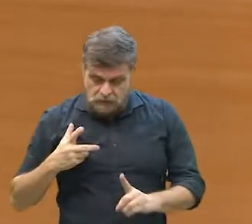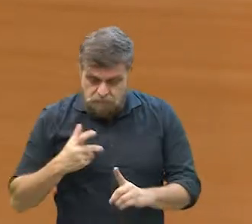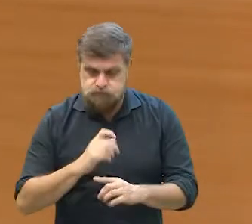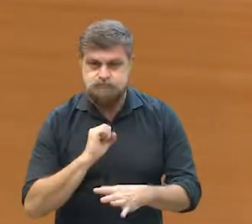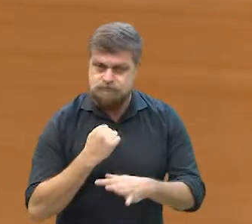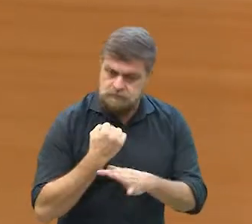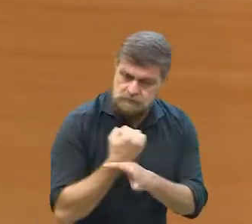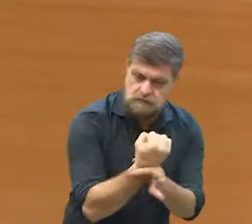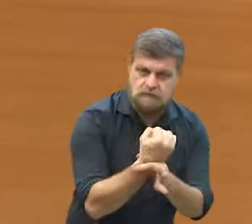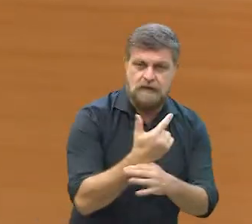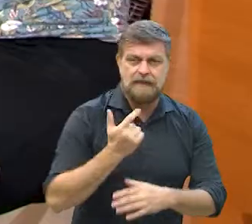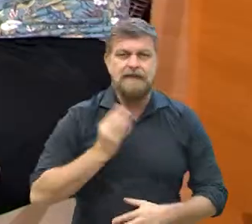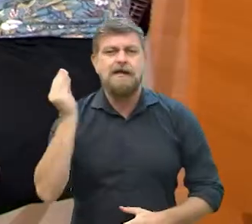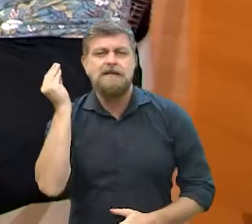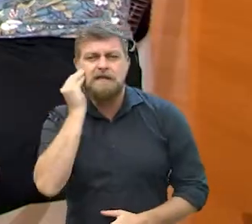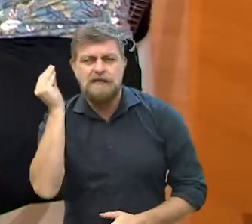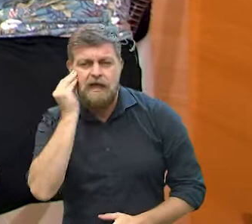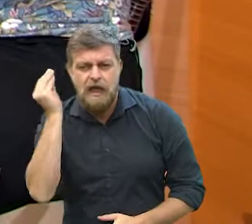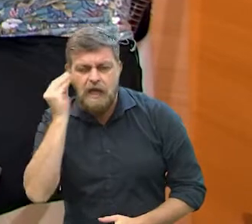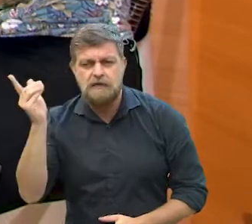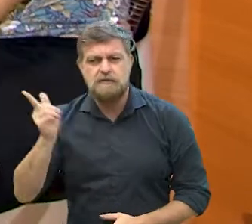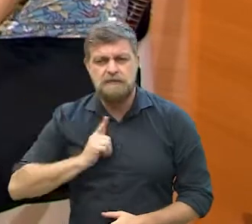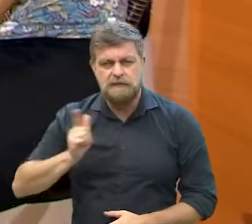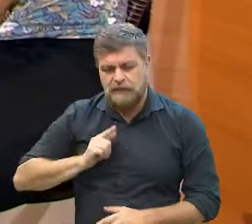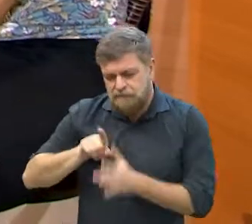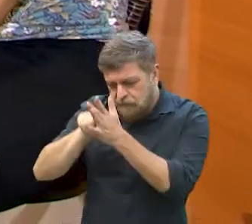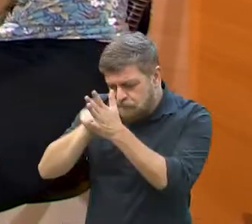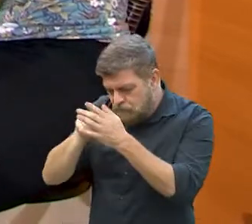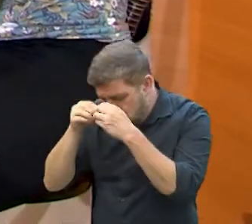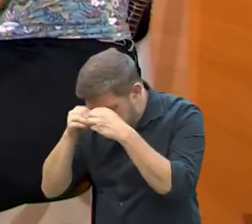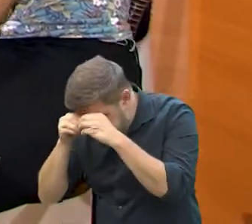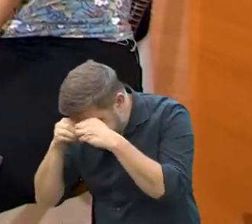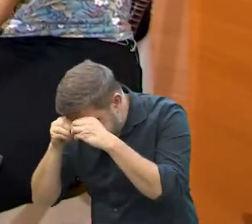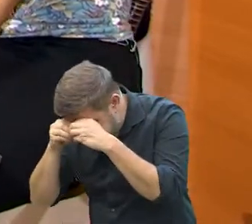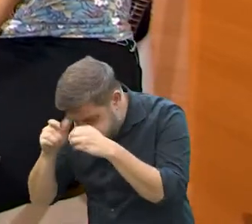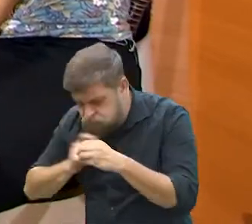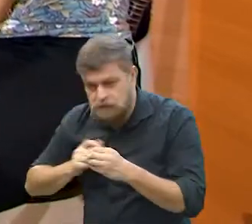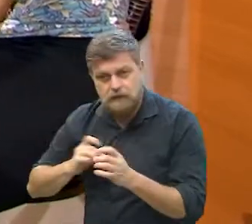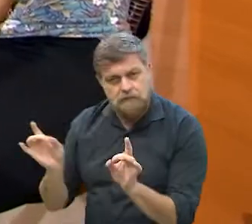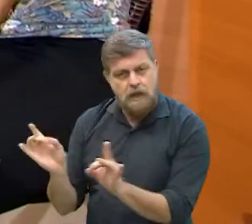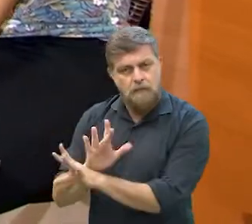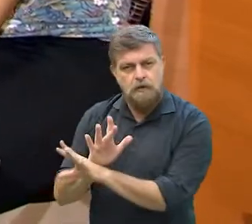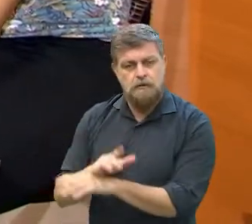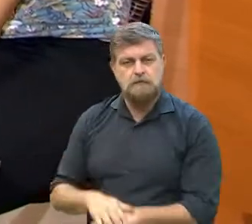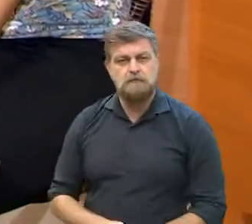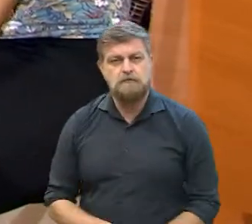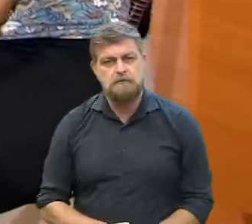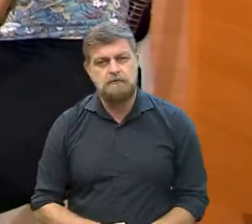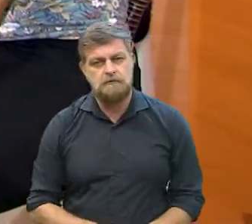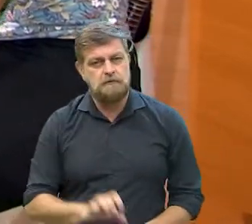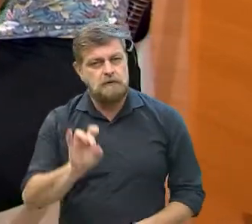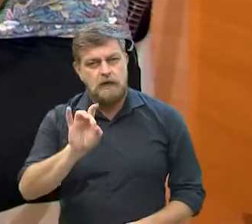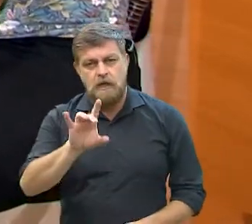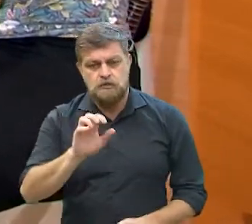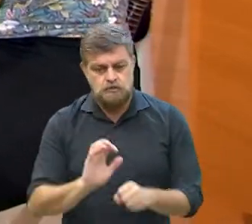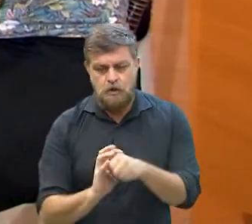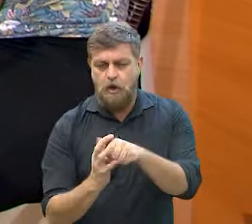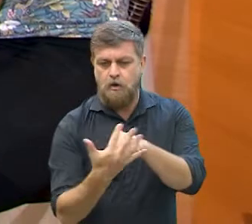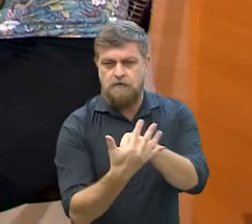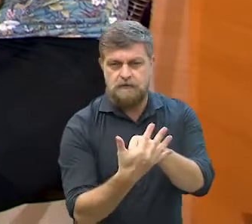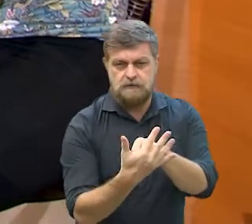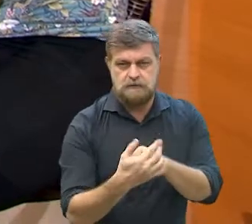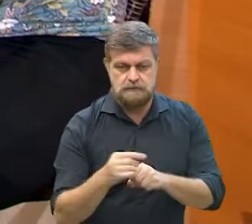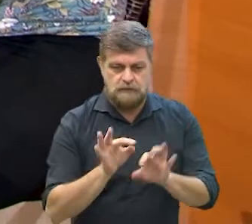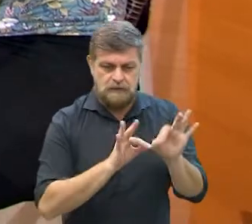que a vacinação é segura, ela foi testada, né? Ou teve pesquisa sobre isso. E não é só em